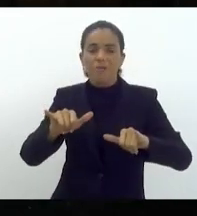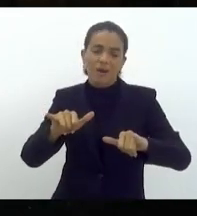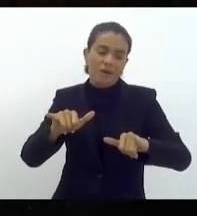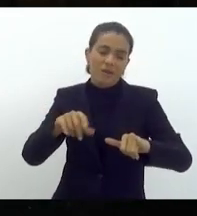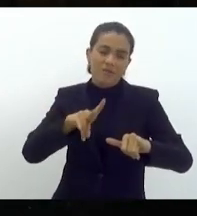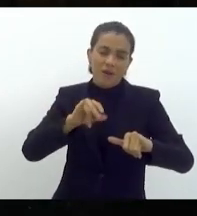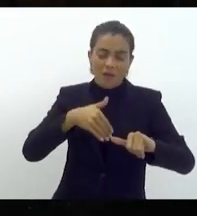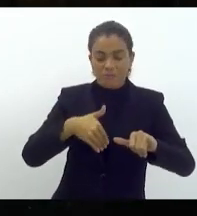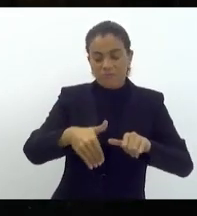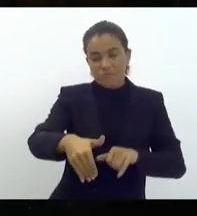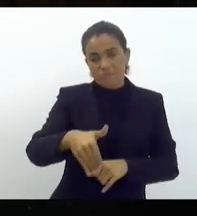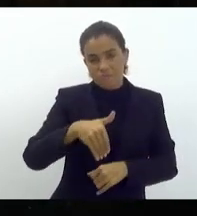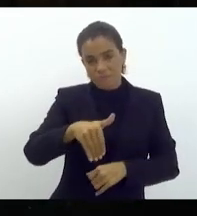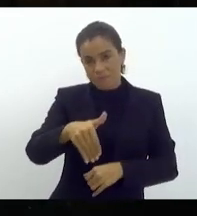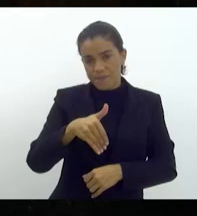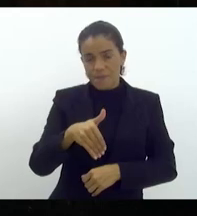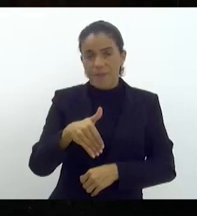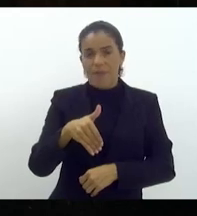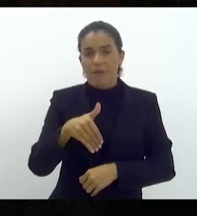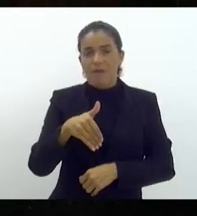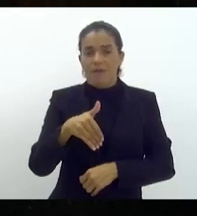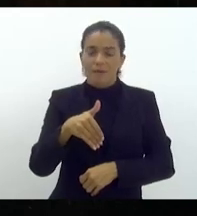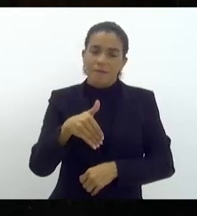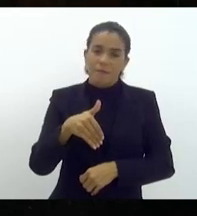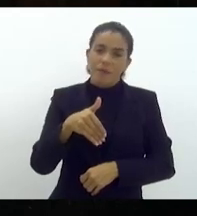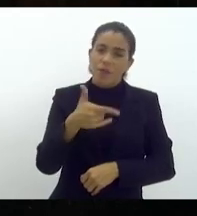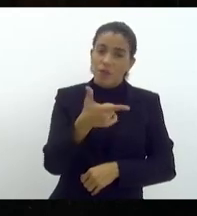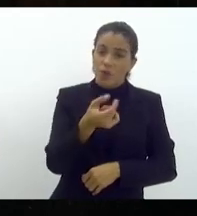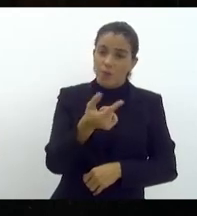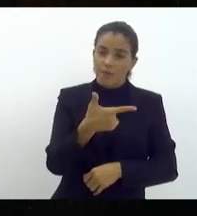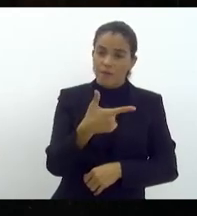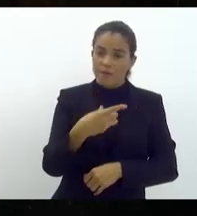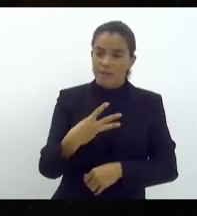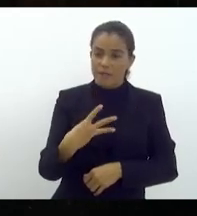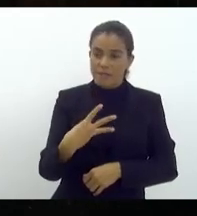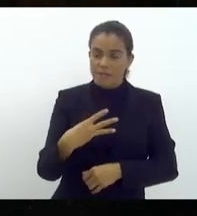acontecerá agora, que está acontecendo em 2023.